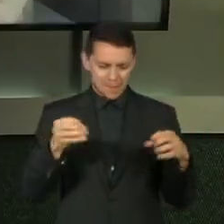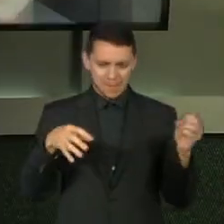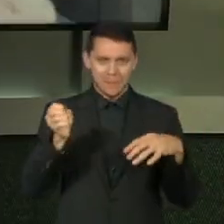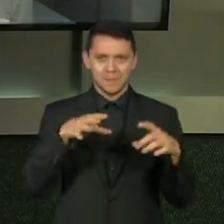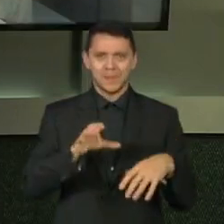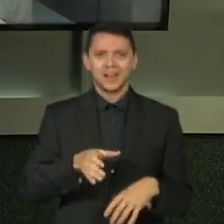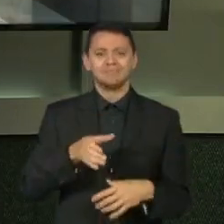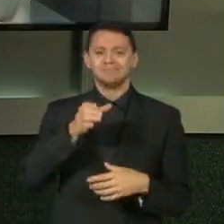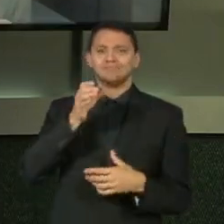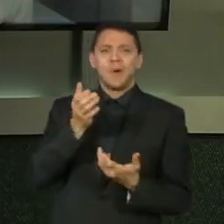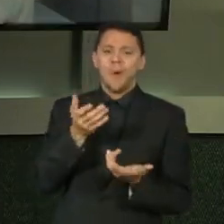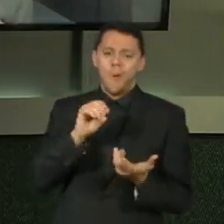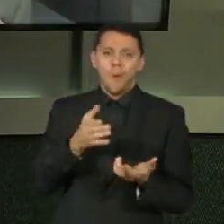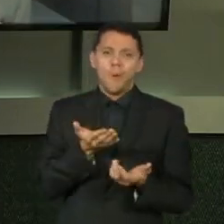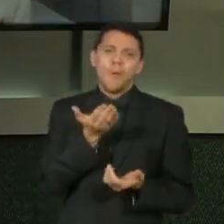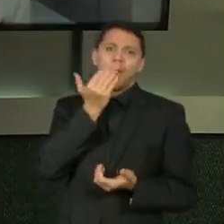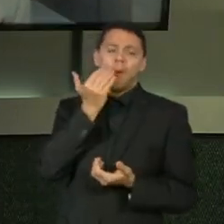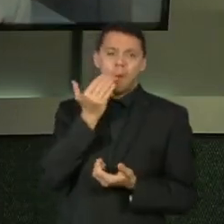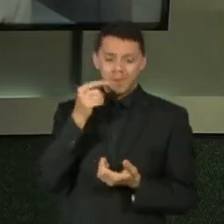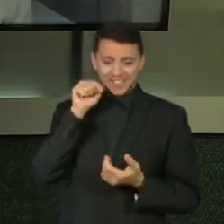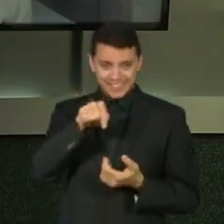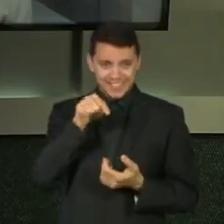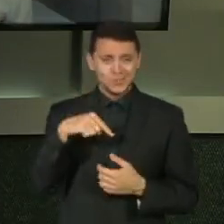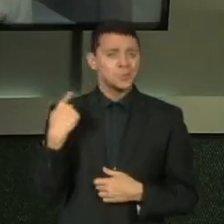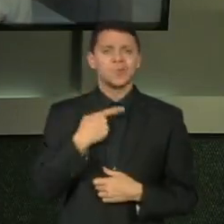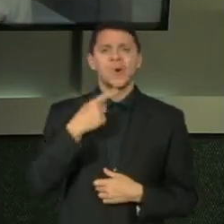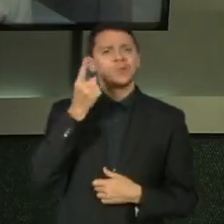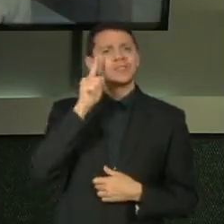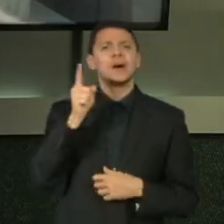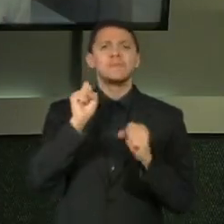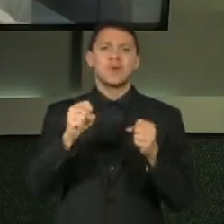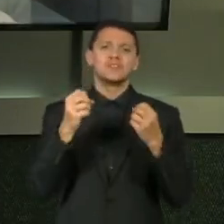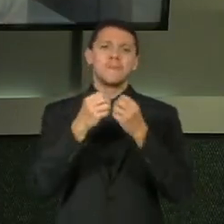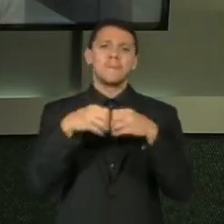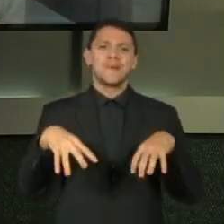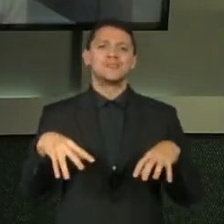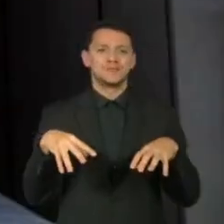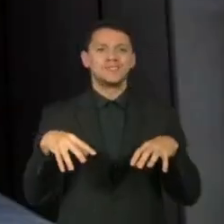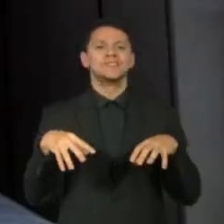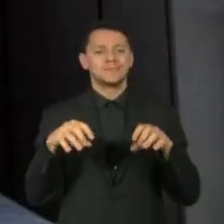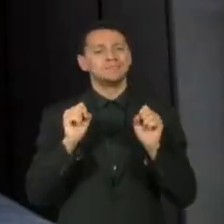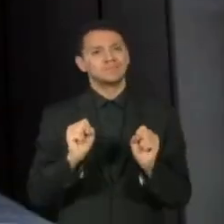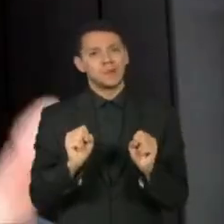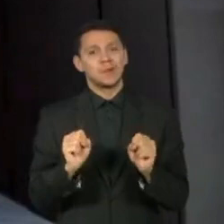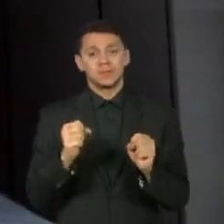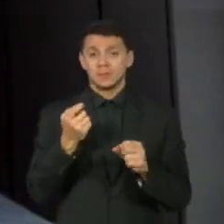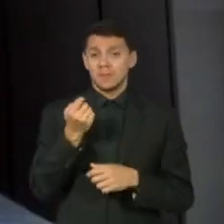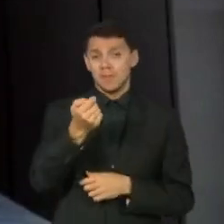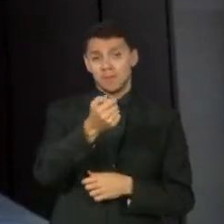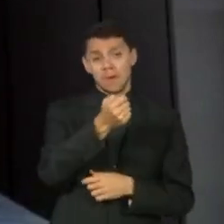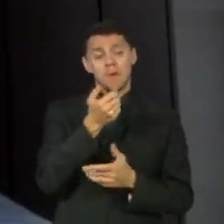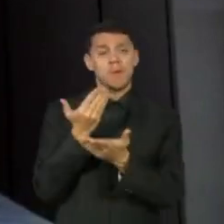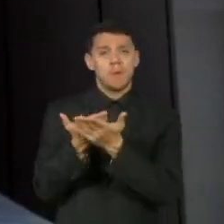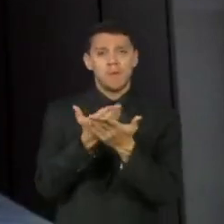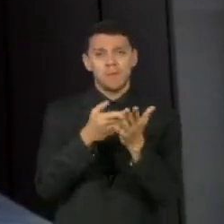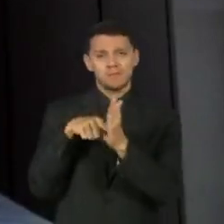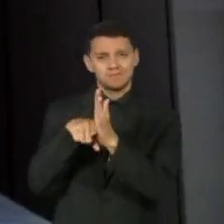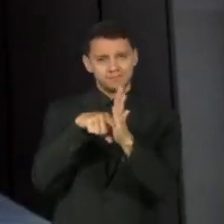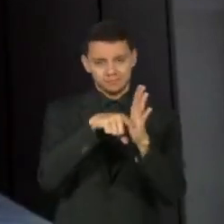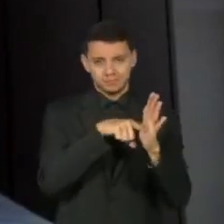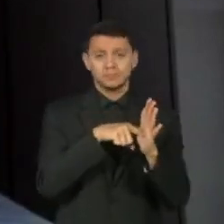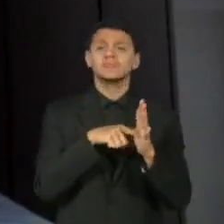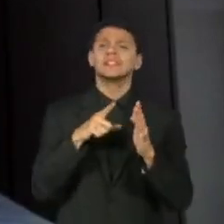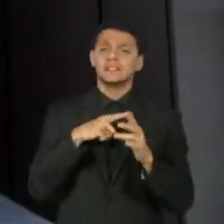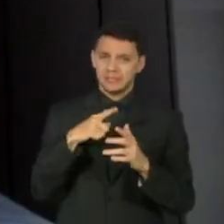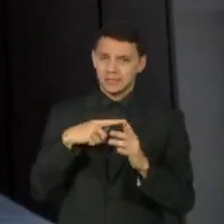Então, essa mistura, a gente não sabe o impacto, porque a gente tem poucos estudos. O que os trabalhos em modelo animal